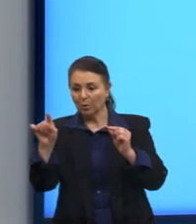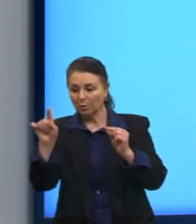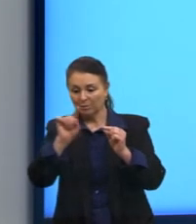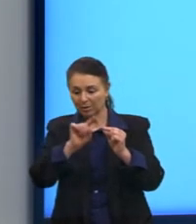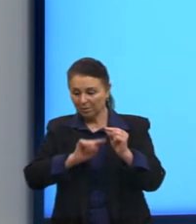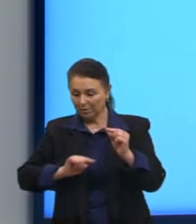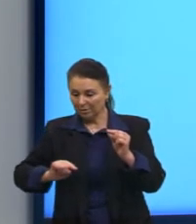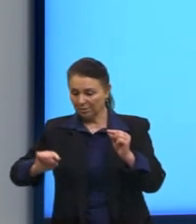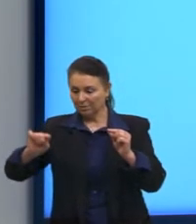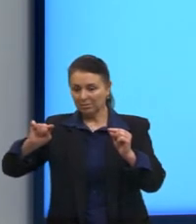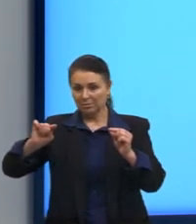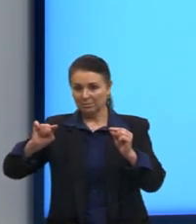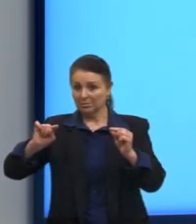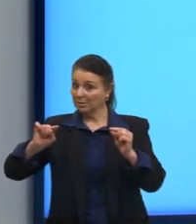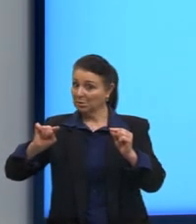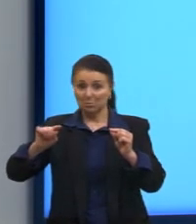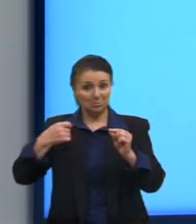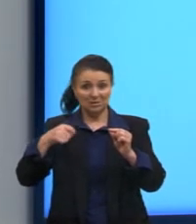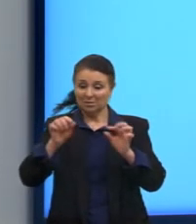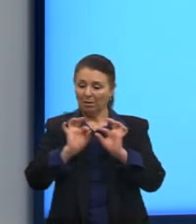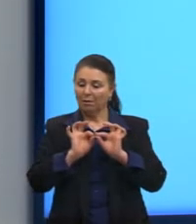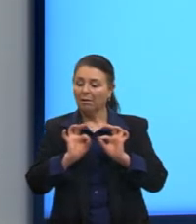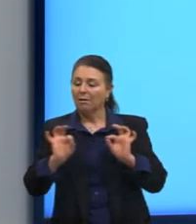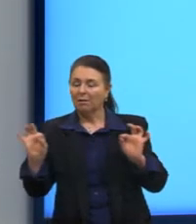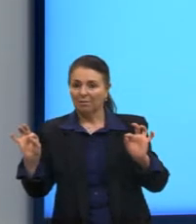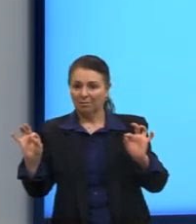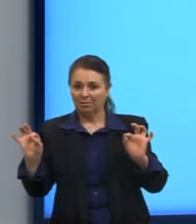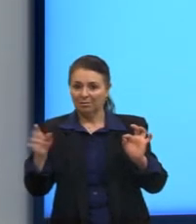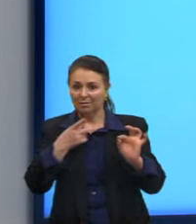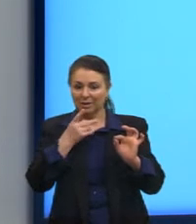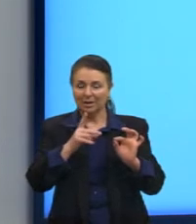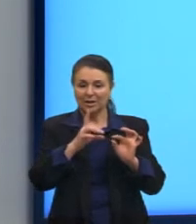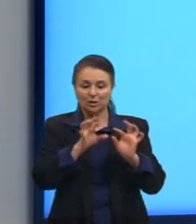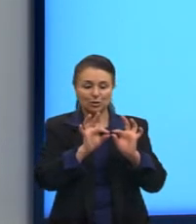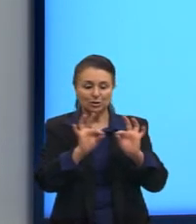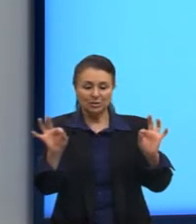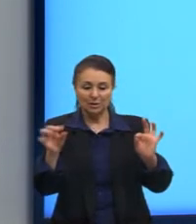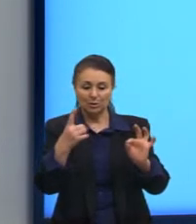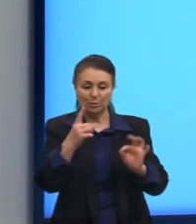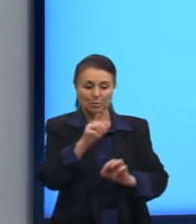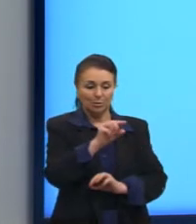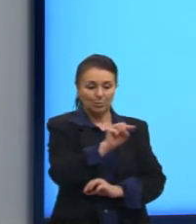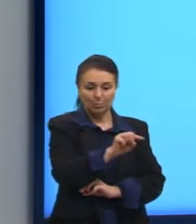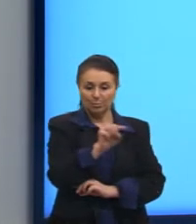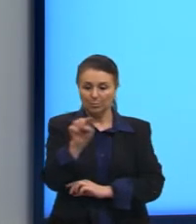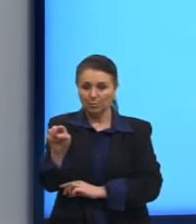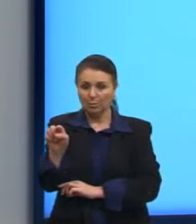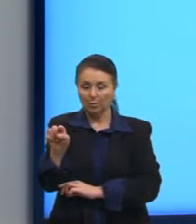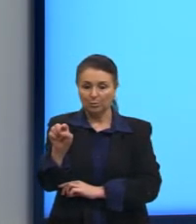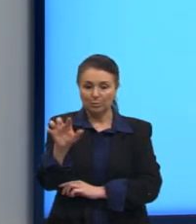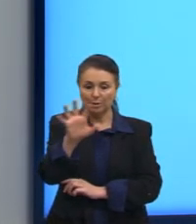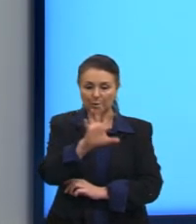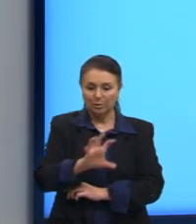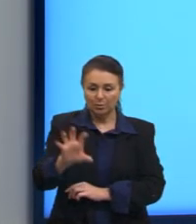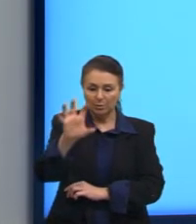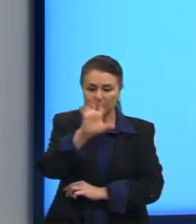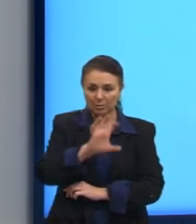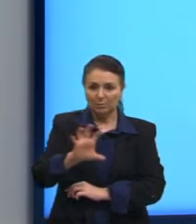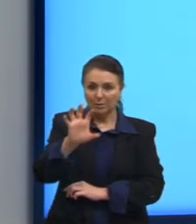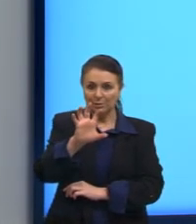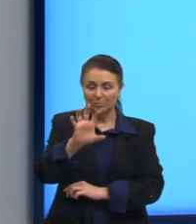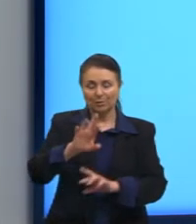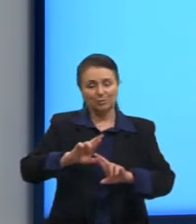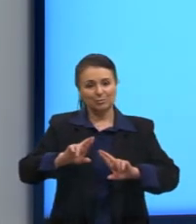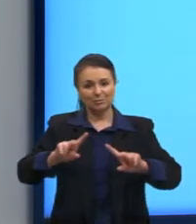sempre vai ser uma reta. Quando a gente fala da distância entre dois pontos no espaço, a situação fica um pouco